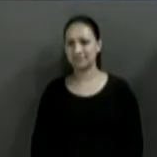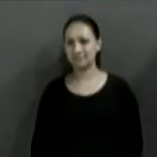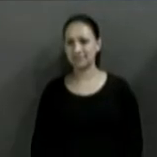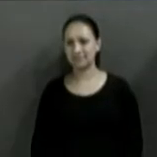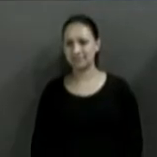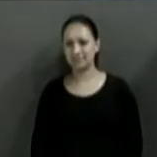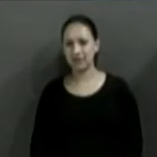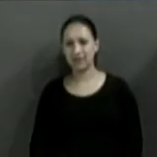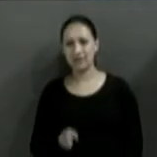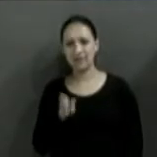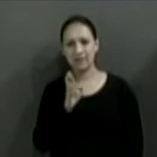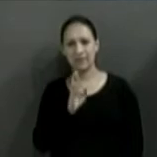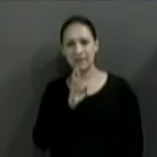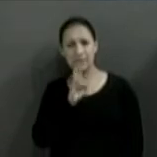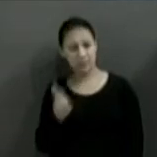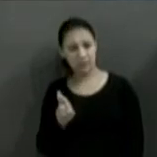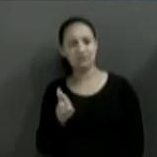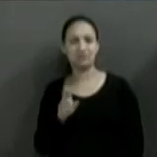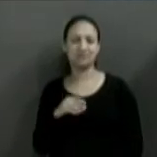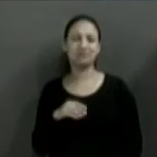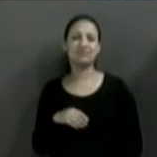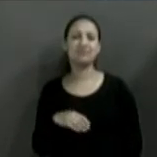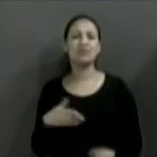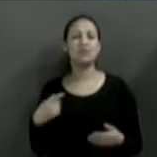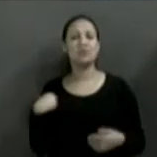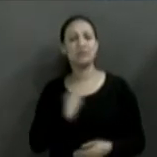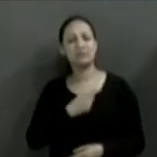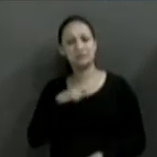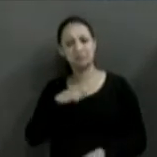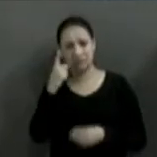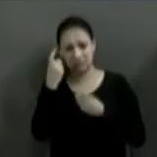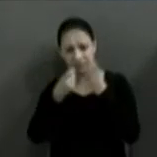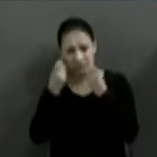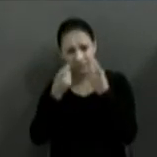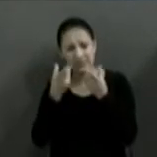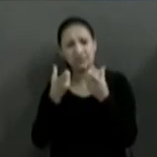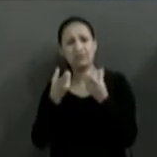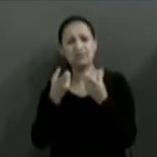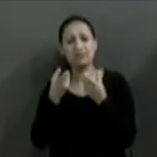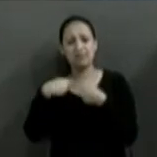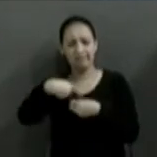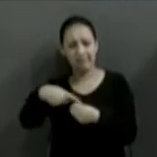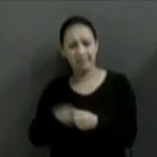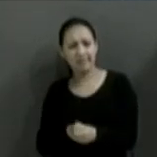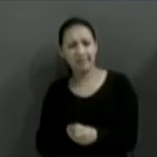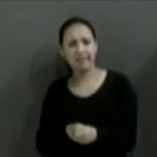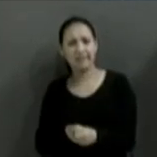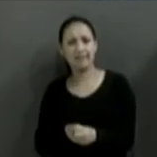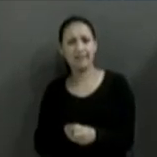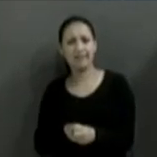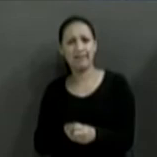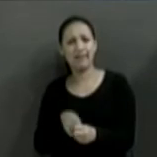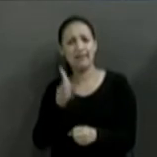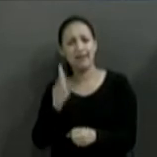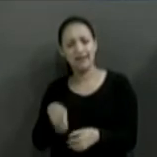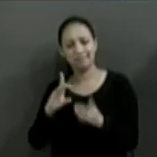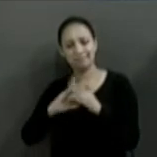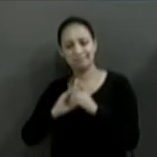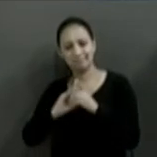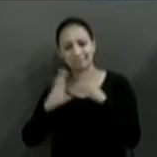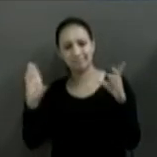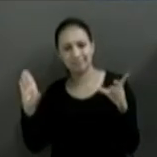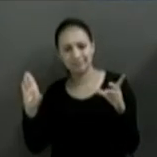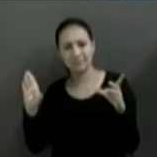Nós temos uma grande preocupação na nossa cidade, que é a questão da democracia,